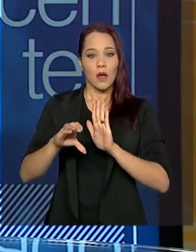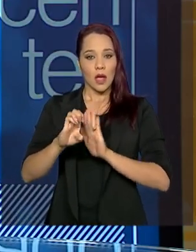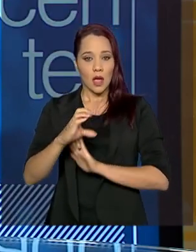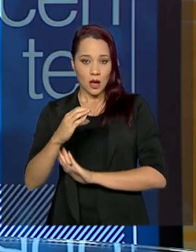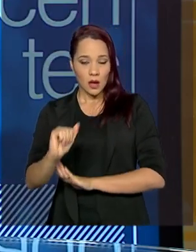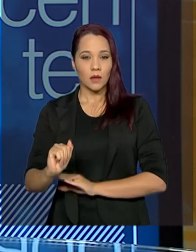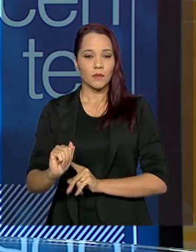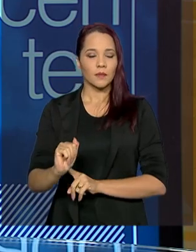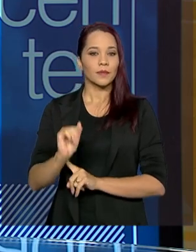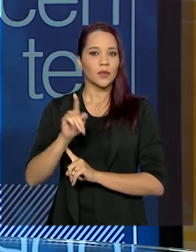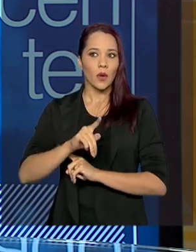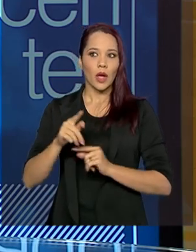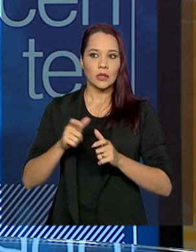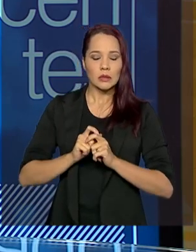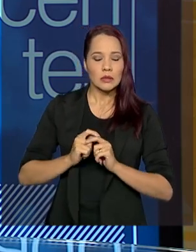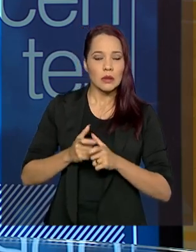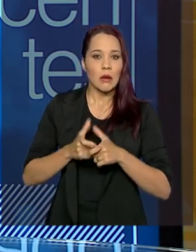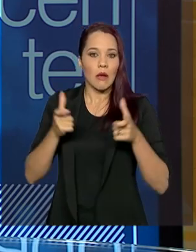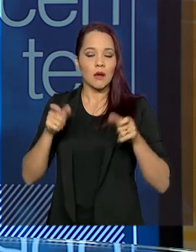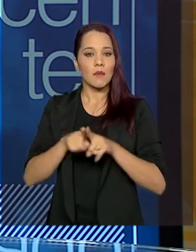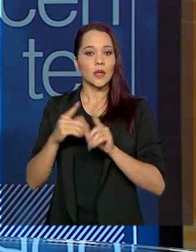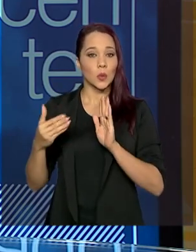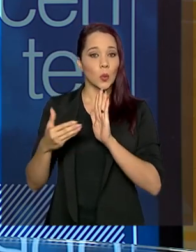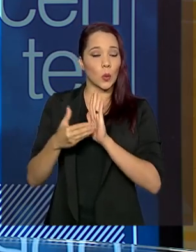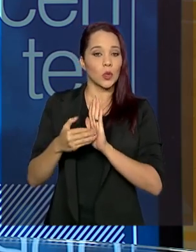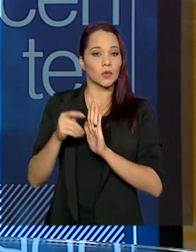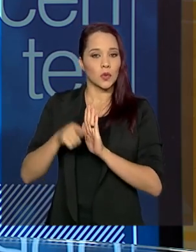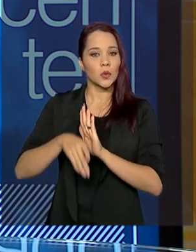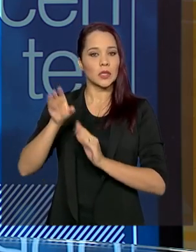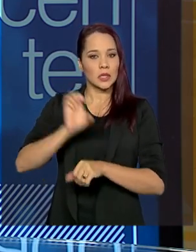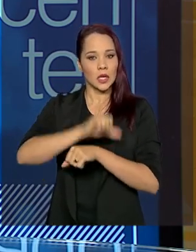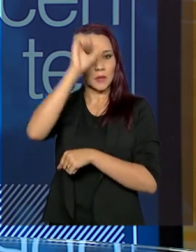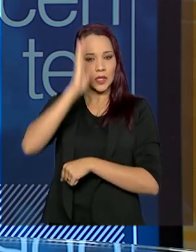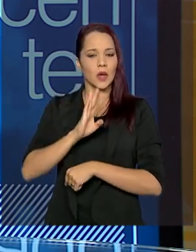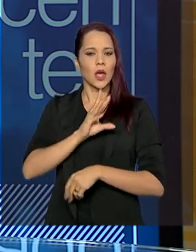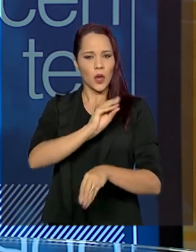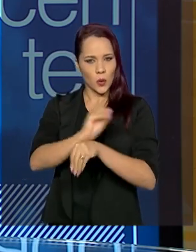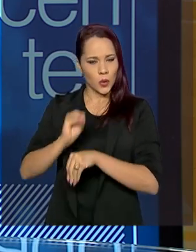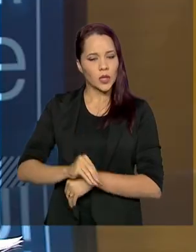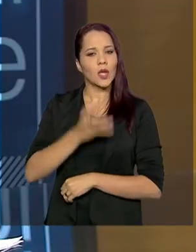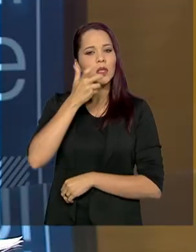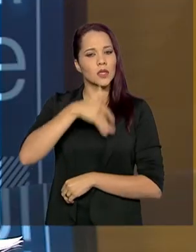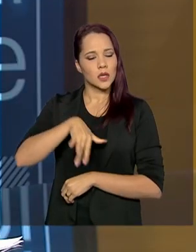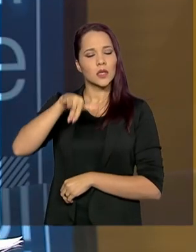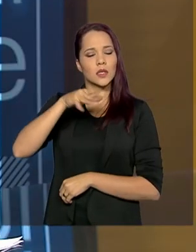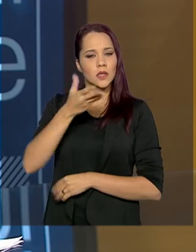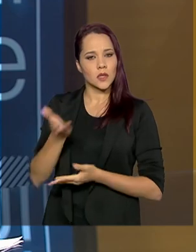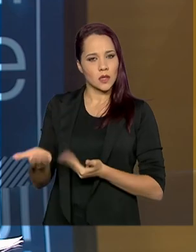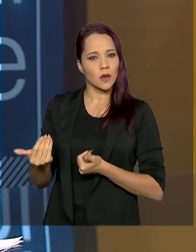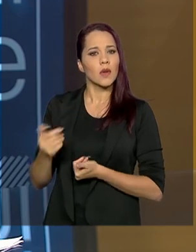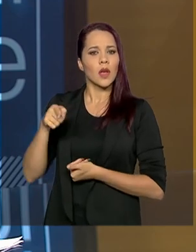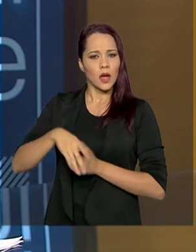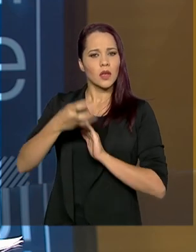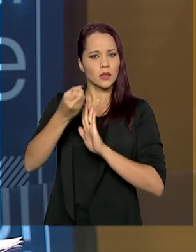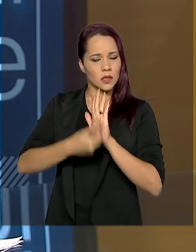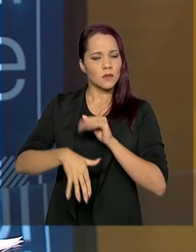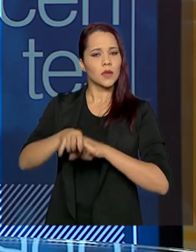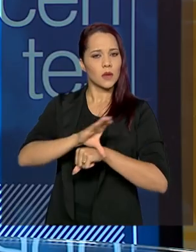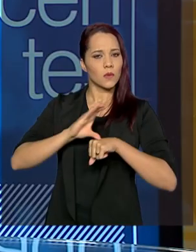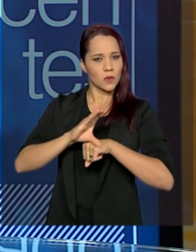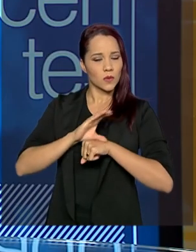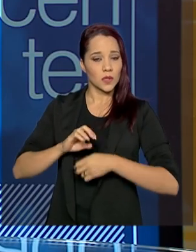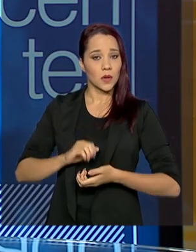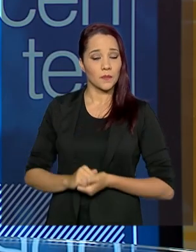razão, sem exageros, mas a razão última de ser do Estado brasileiro é o cuidado das crianças e adolescentes. É isso que diz a nossa Constituição.